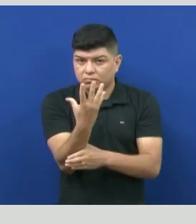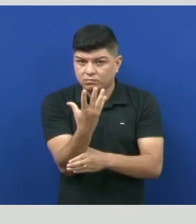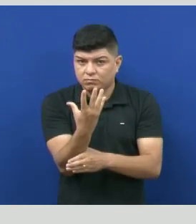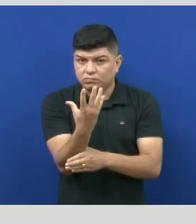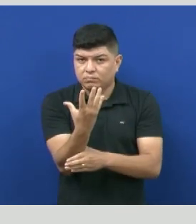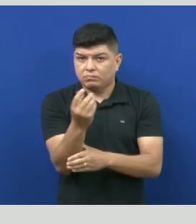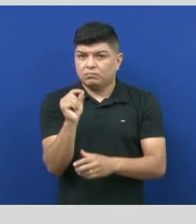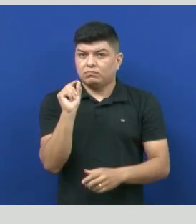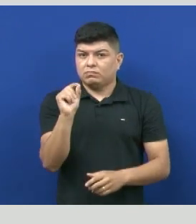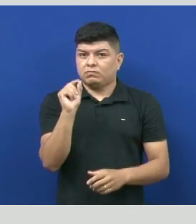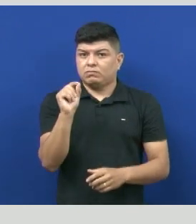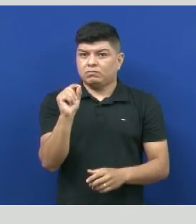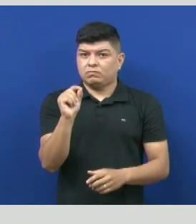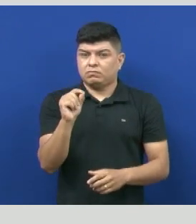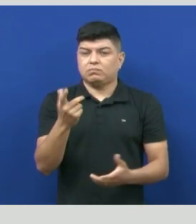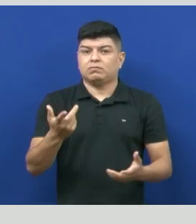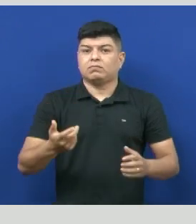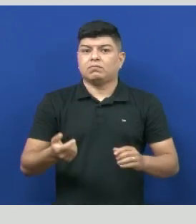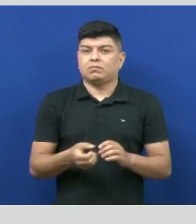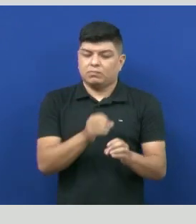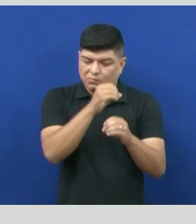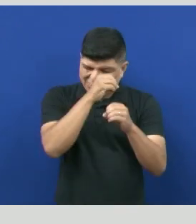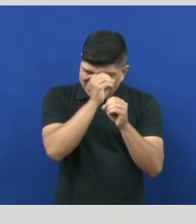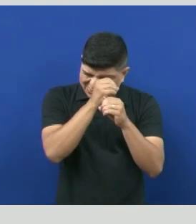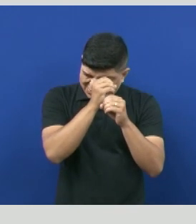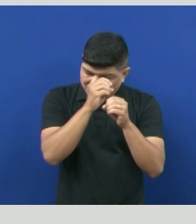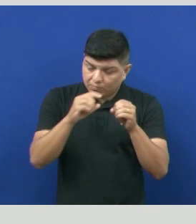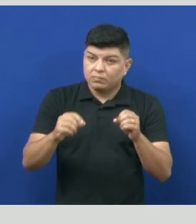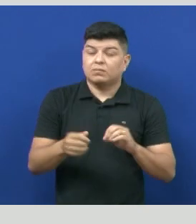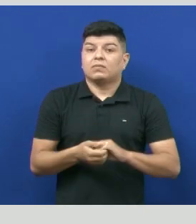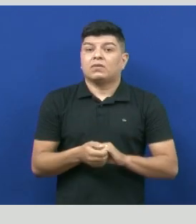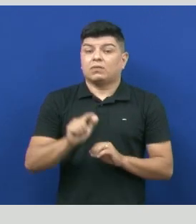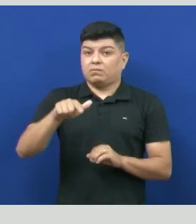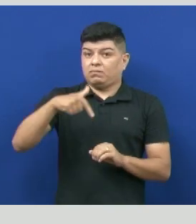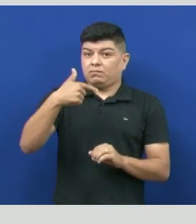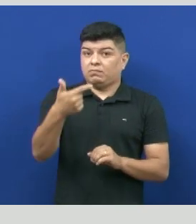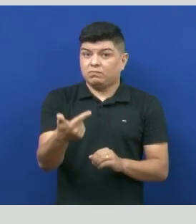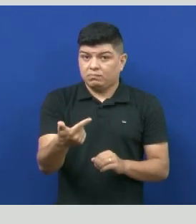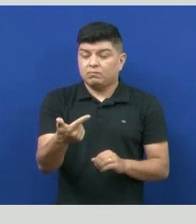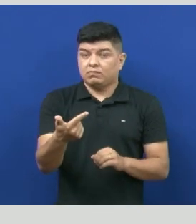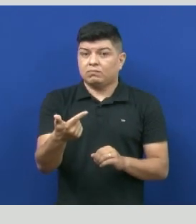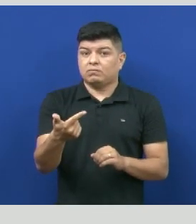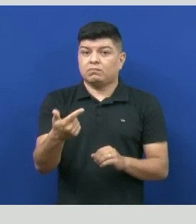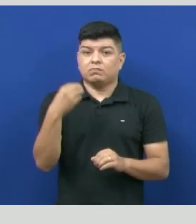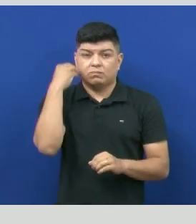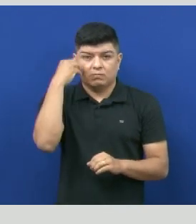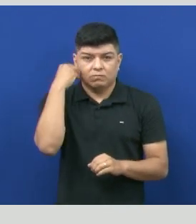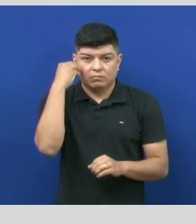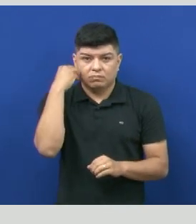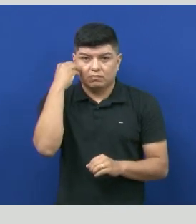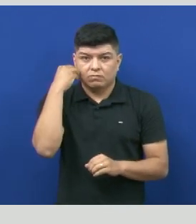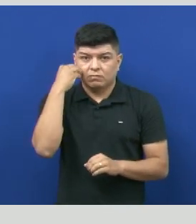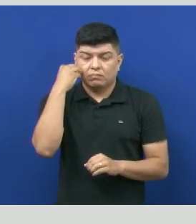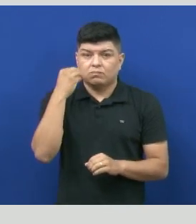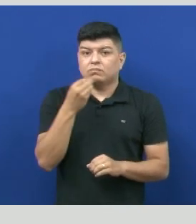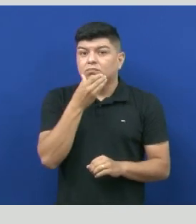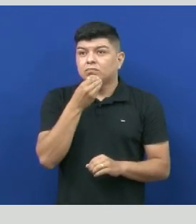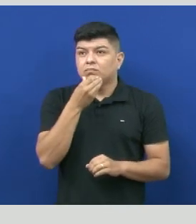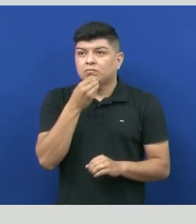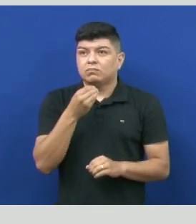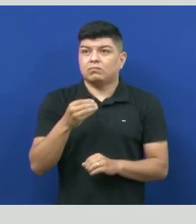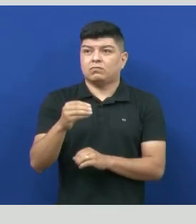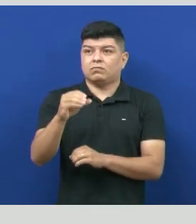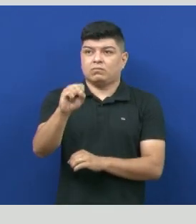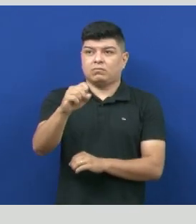seres microscópicos, certo? Bom, aí vem outro experimento, o experimento do italiano Lázaro